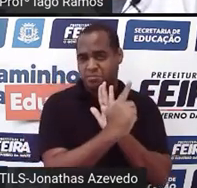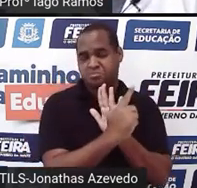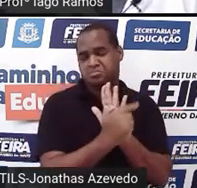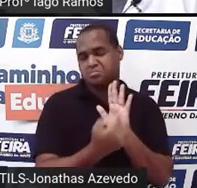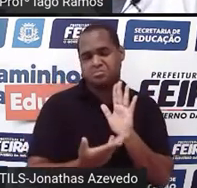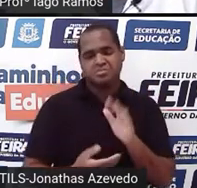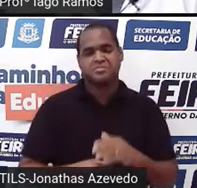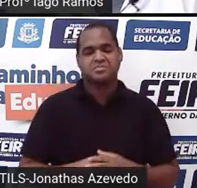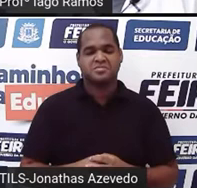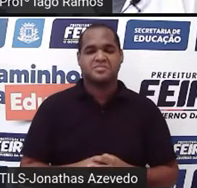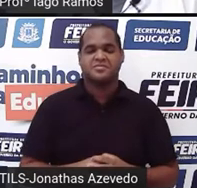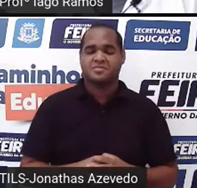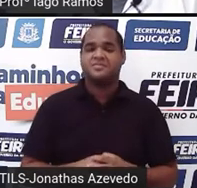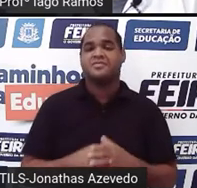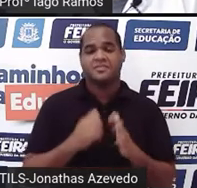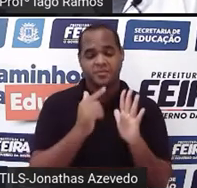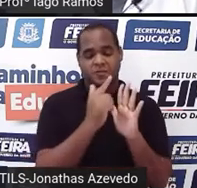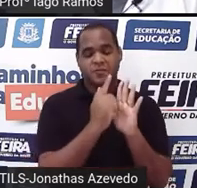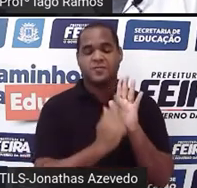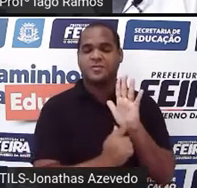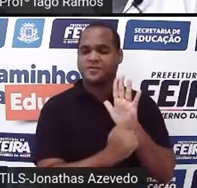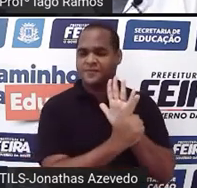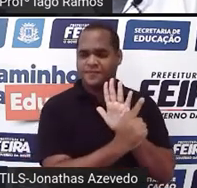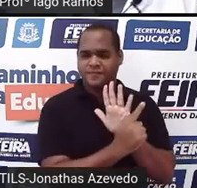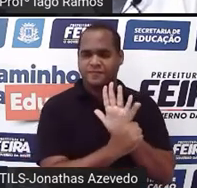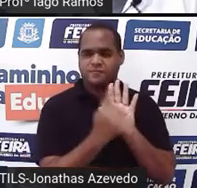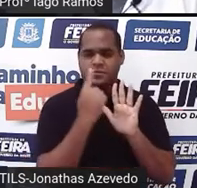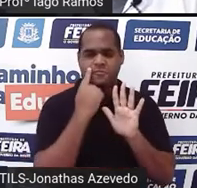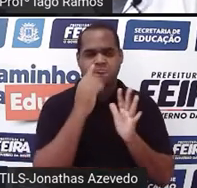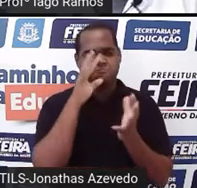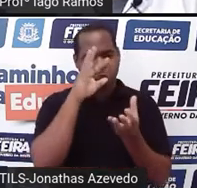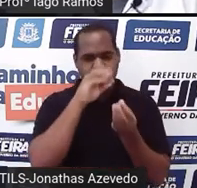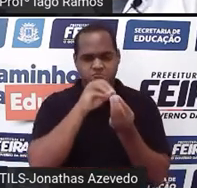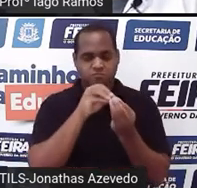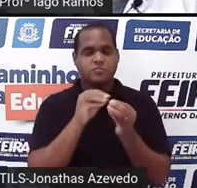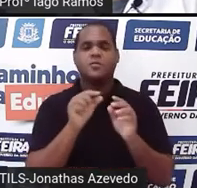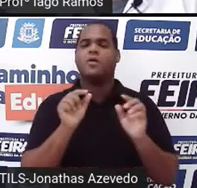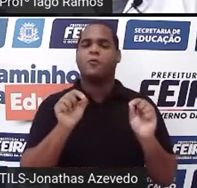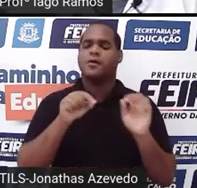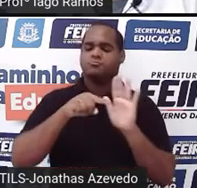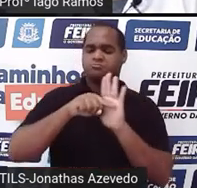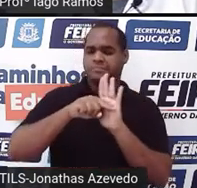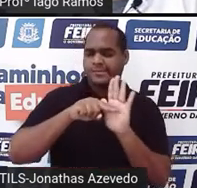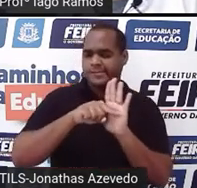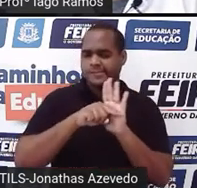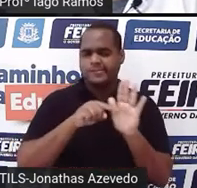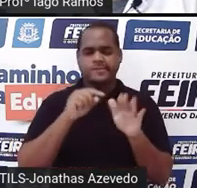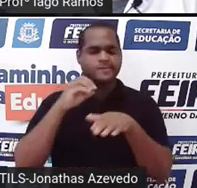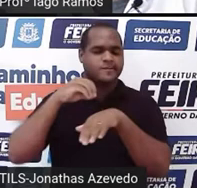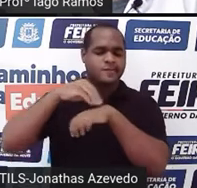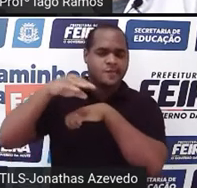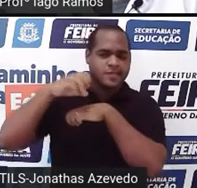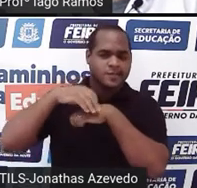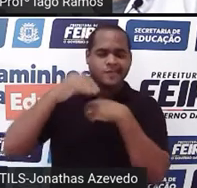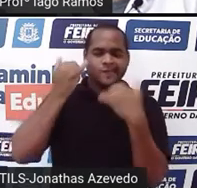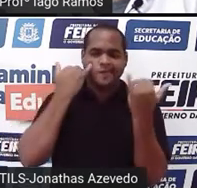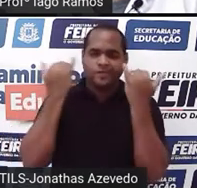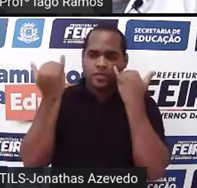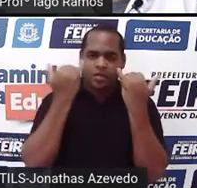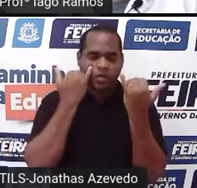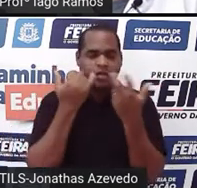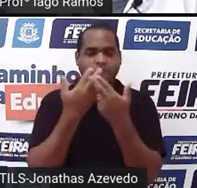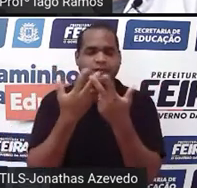gráfico, né? E nem importa qual foi, qual é a pesquisa, qual é as informações em relação a esse